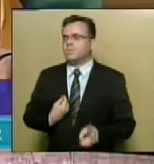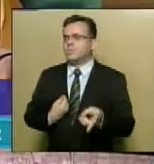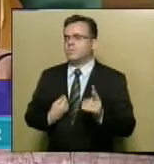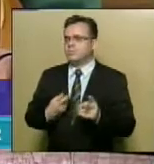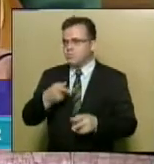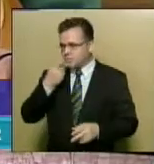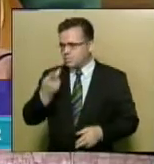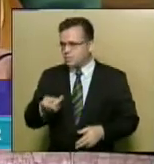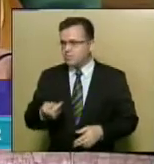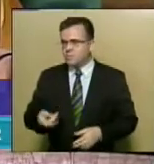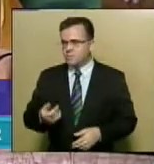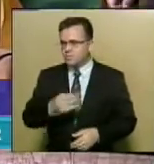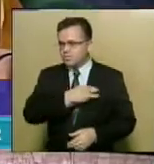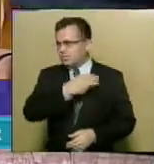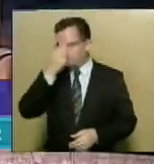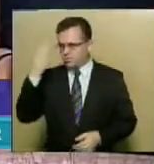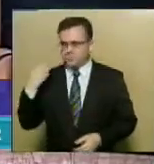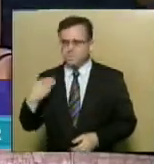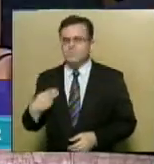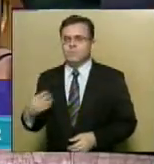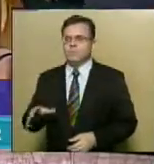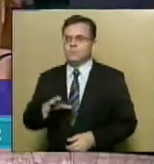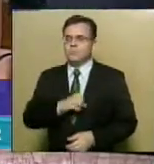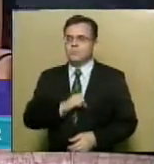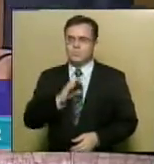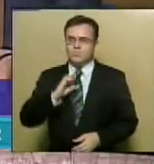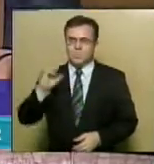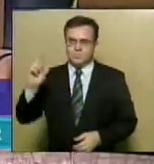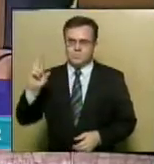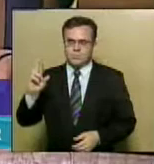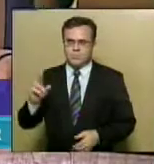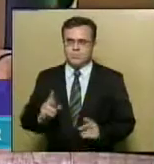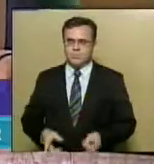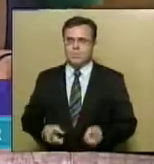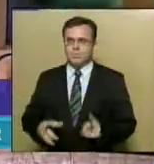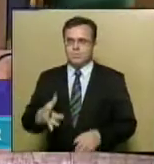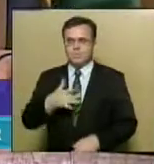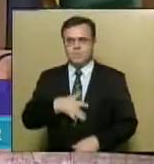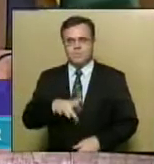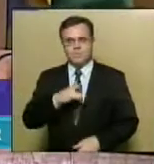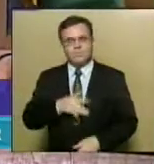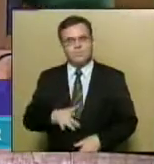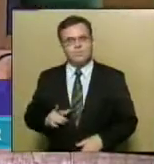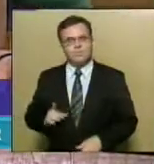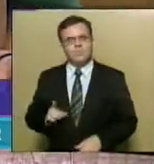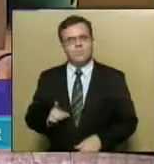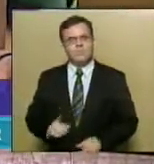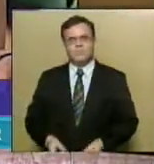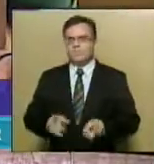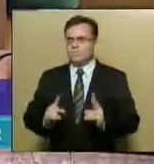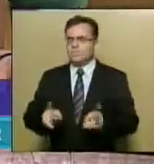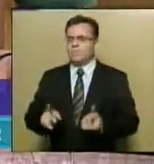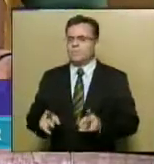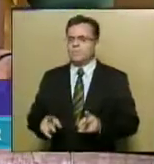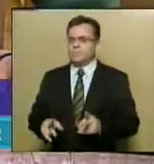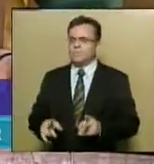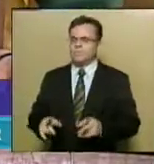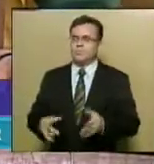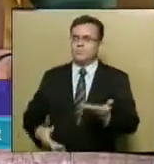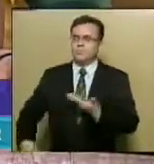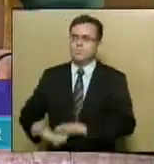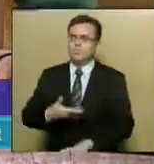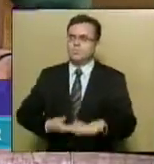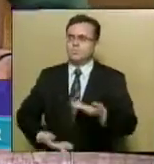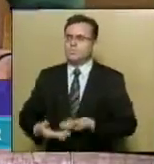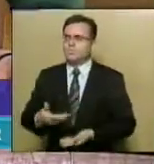citou Nossa Senhora, lembrando-se da misericórdia de Deus, das misericórdias que devem ter um pelos outros,